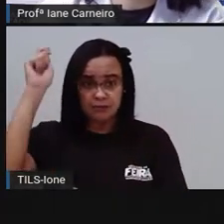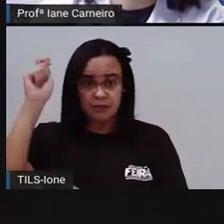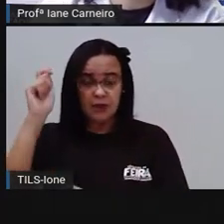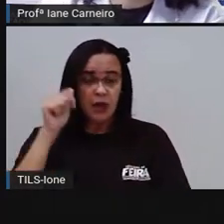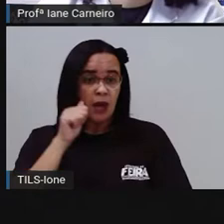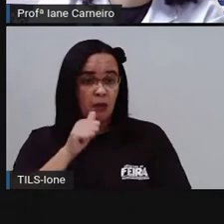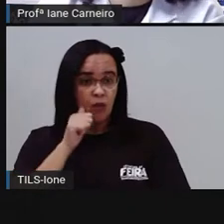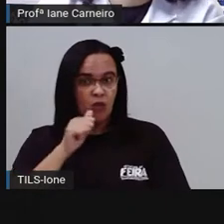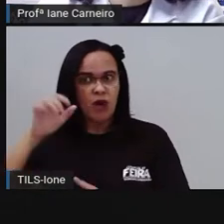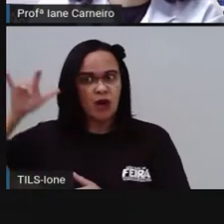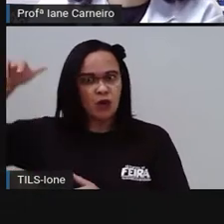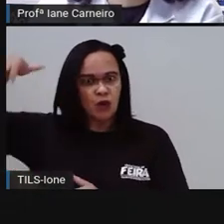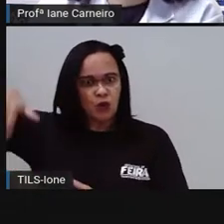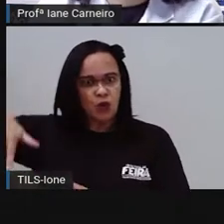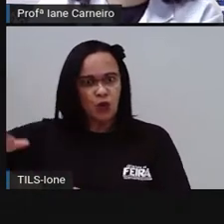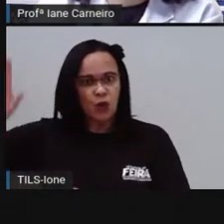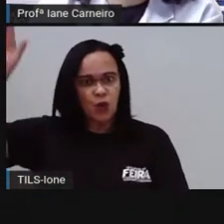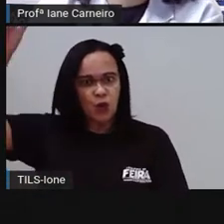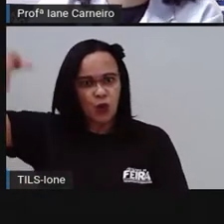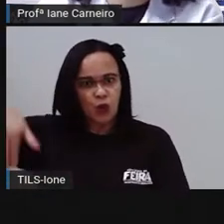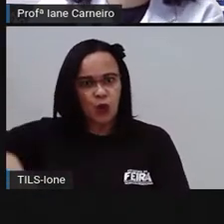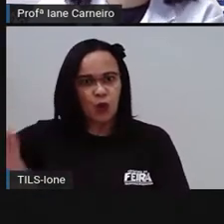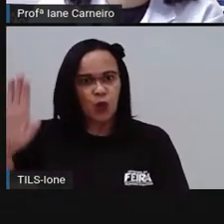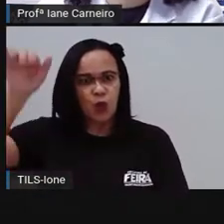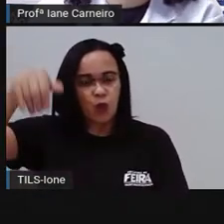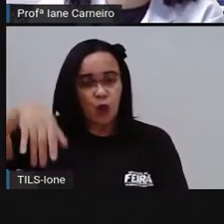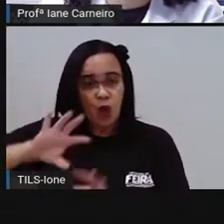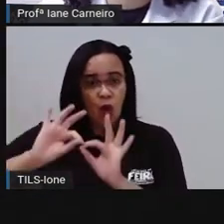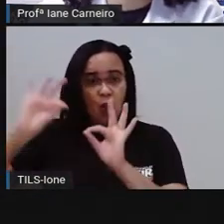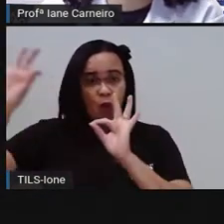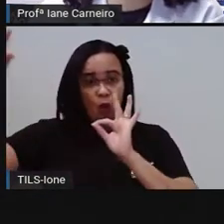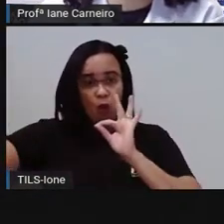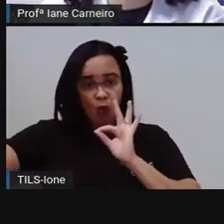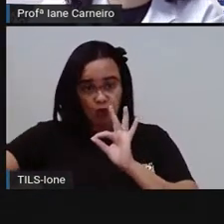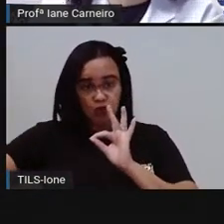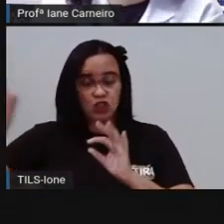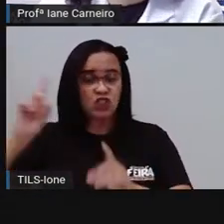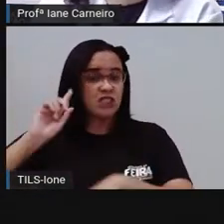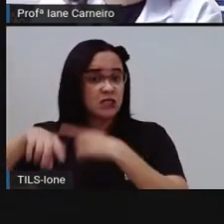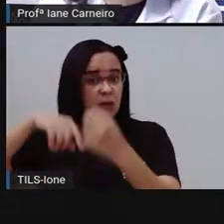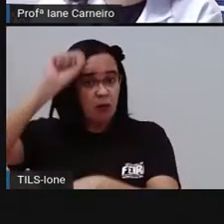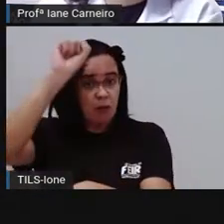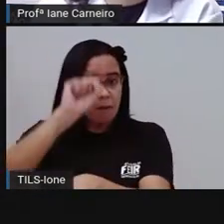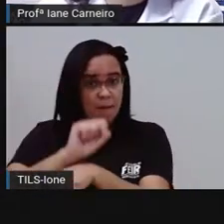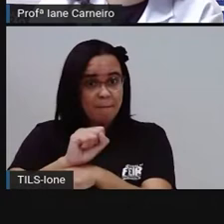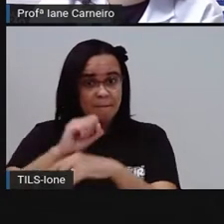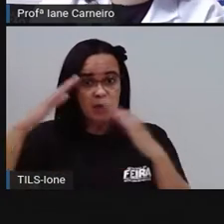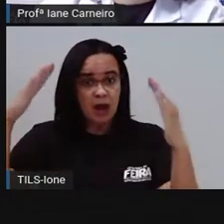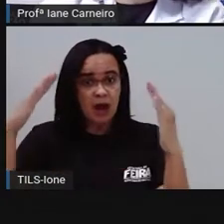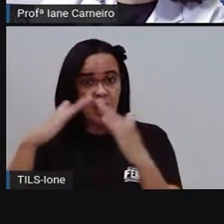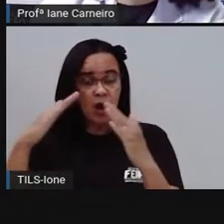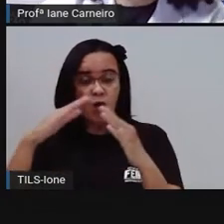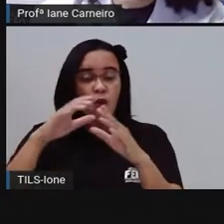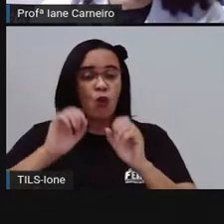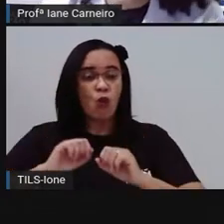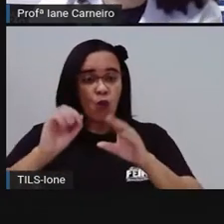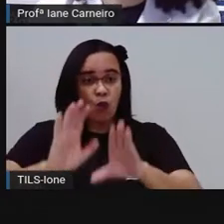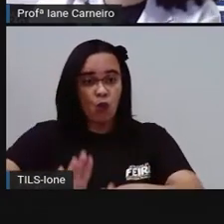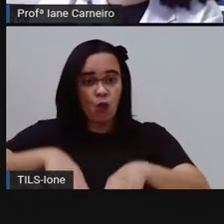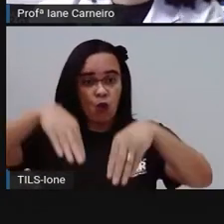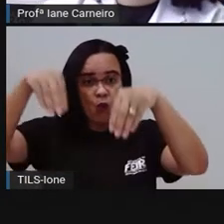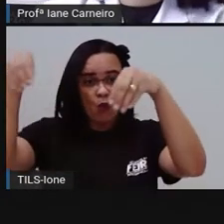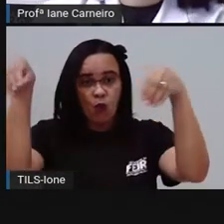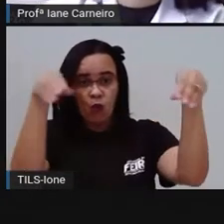sem avião. Depois de voar bastante, pararam no reino bem distante. Que reino será